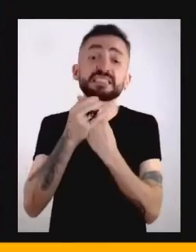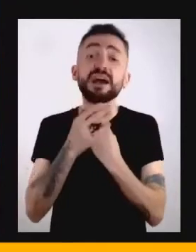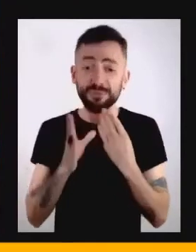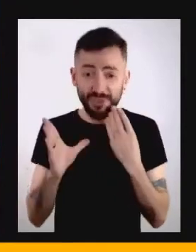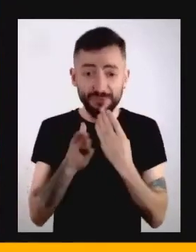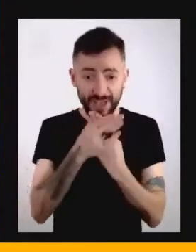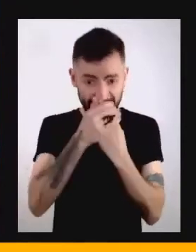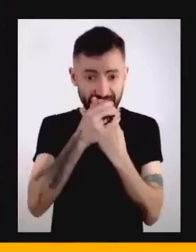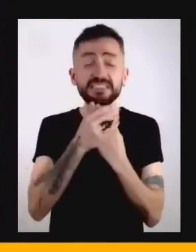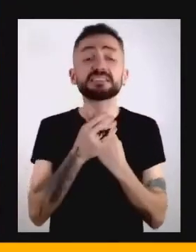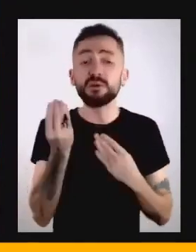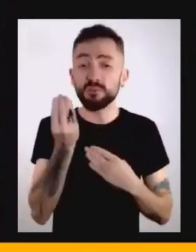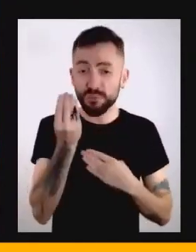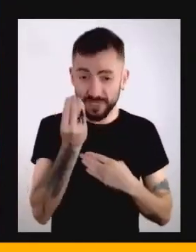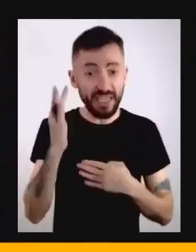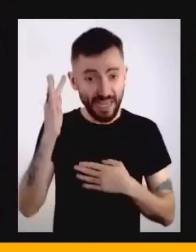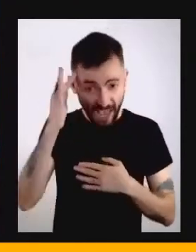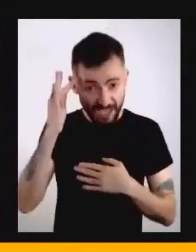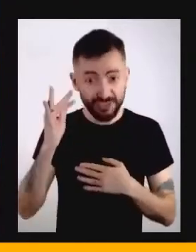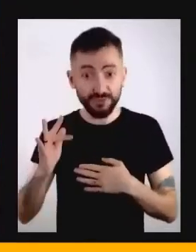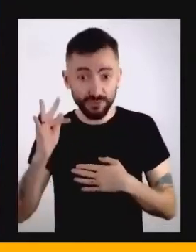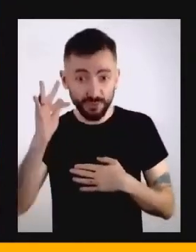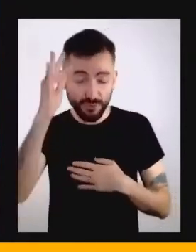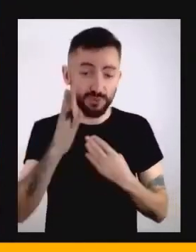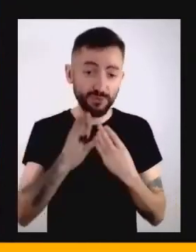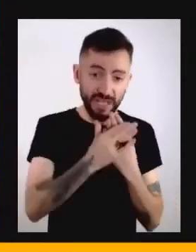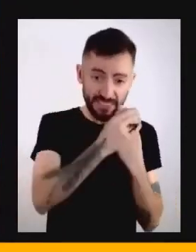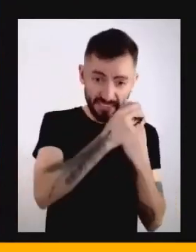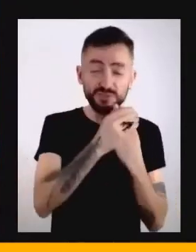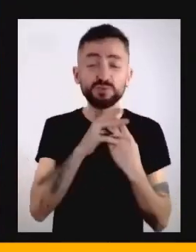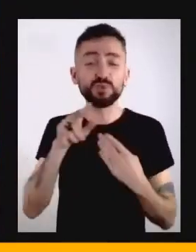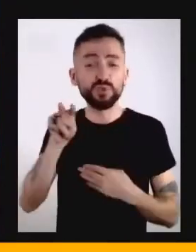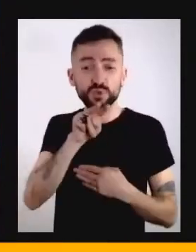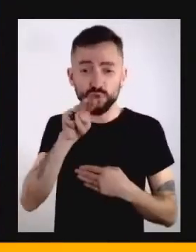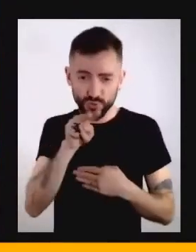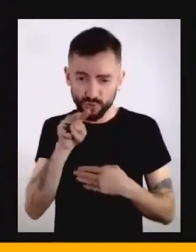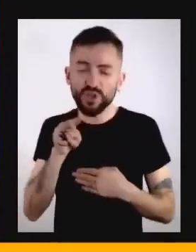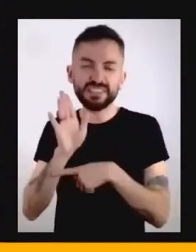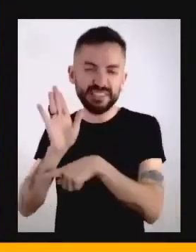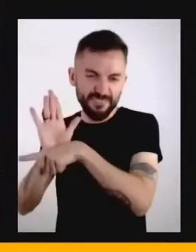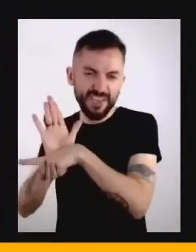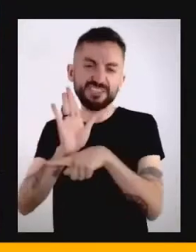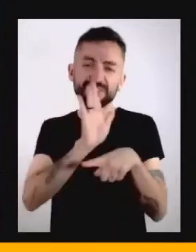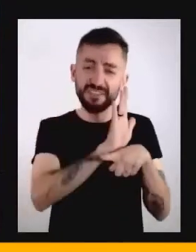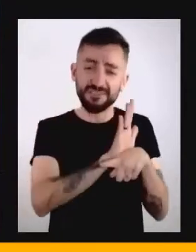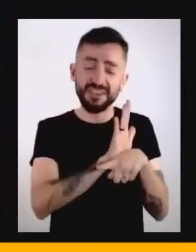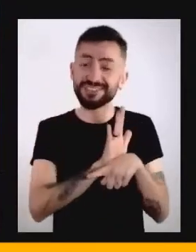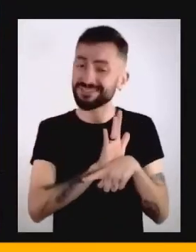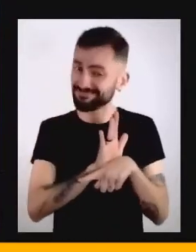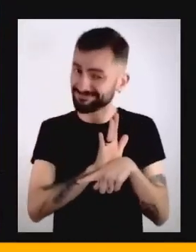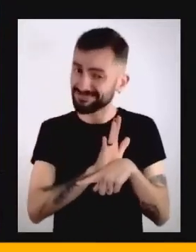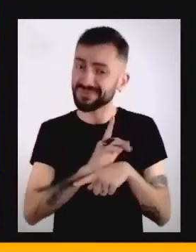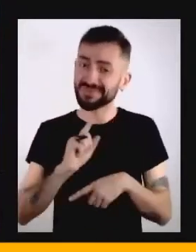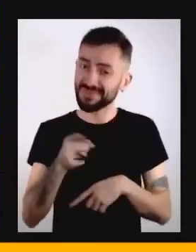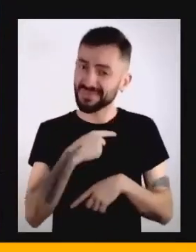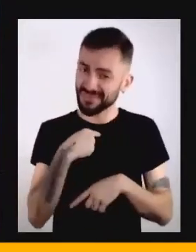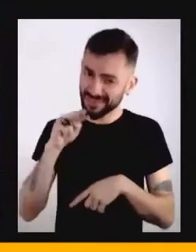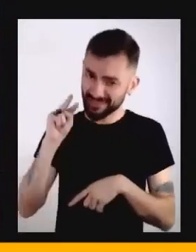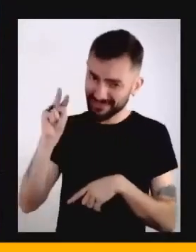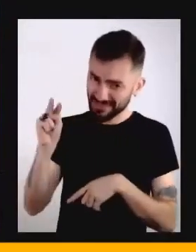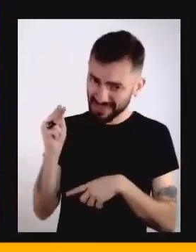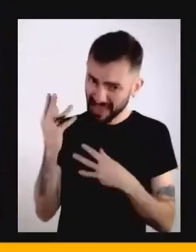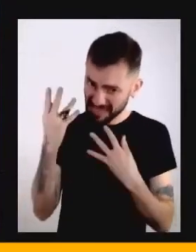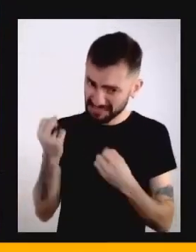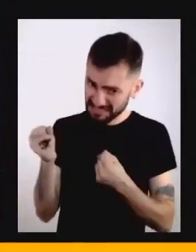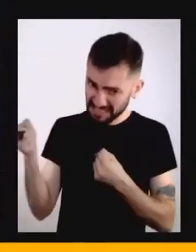duas ideias, ele defendia essas duas ideias, o que faz com que a gente já comece a questionar o quanto essas ideias